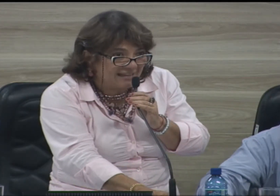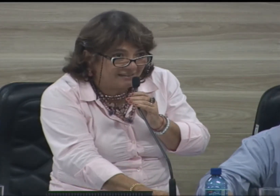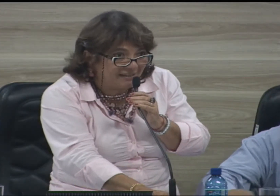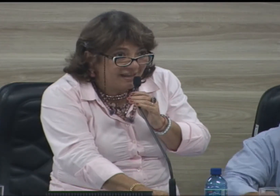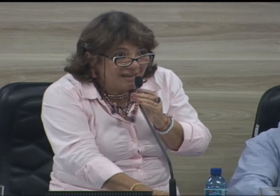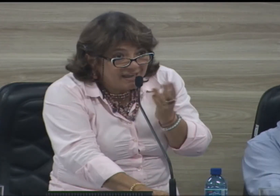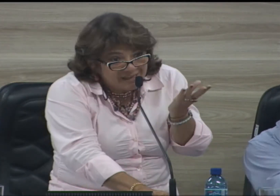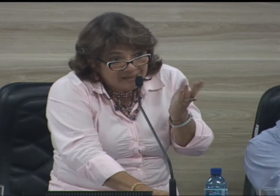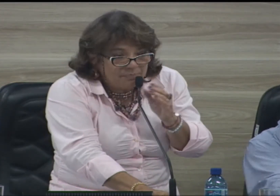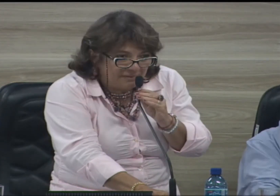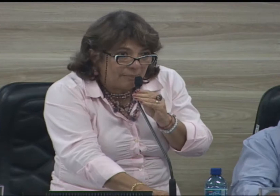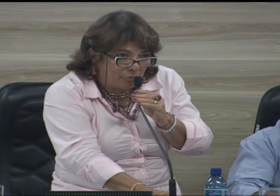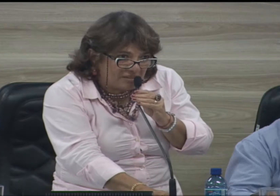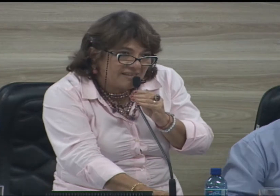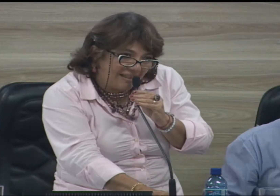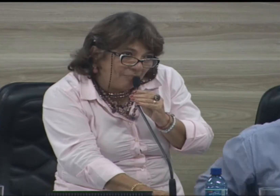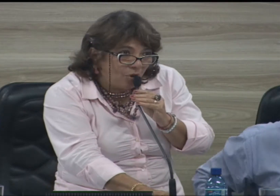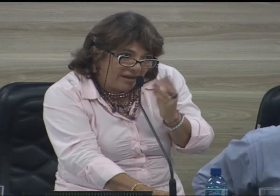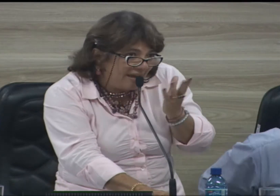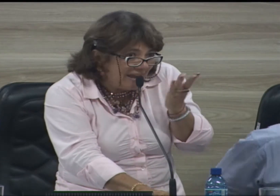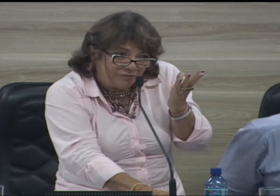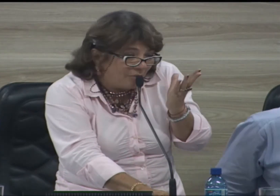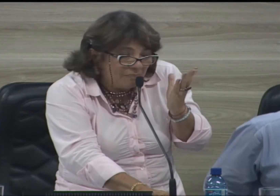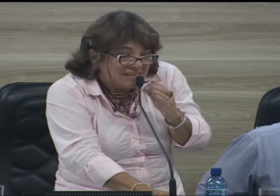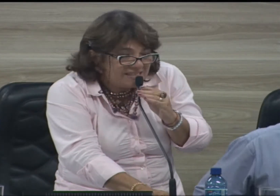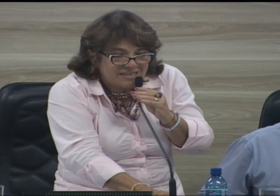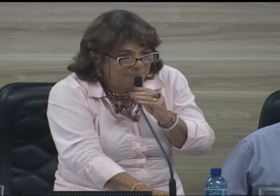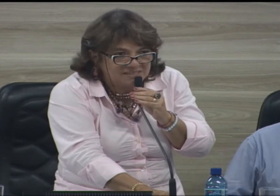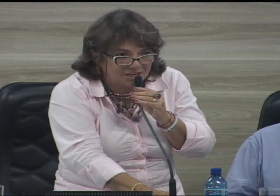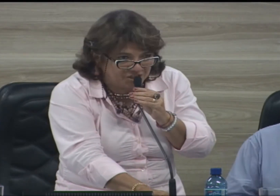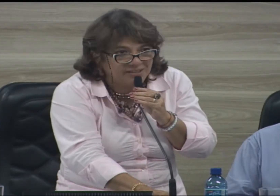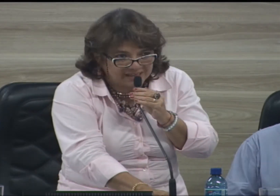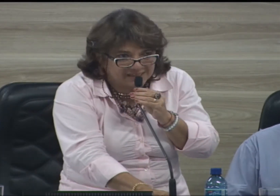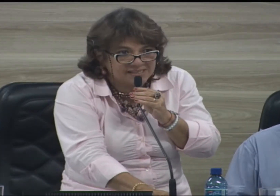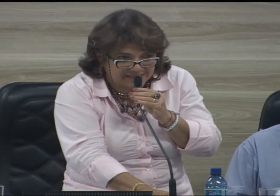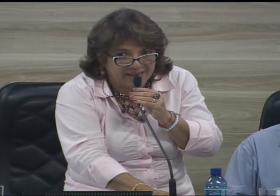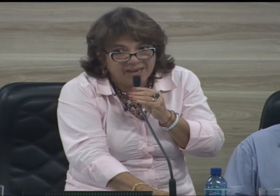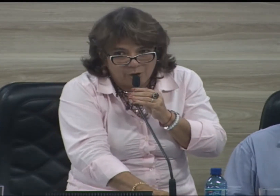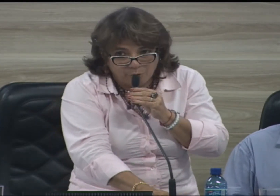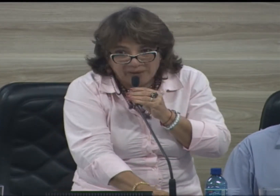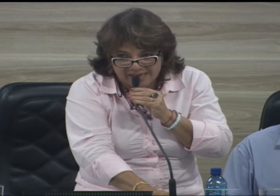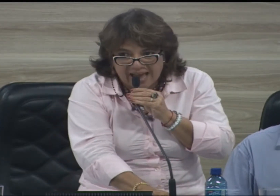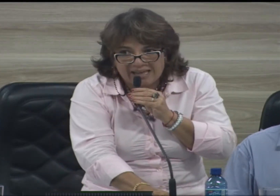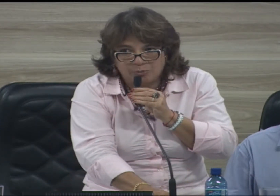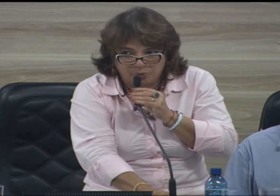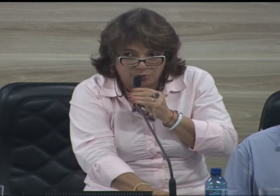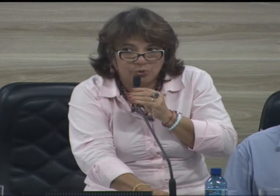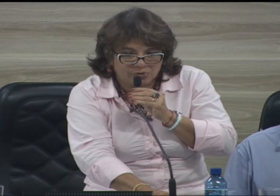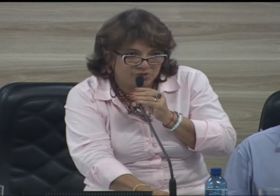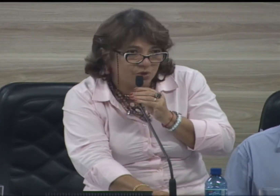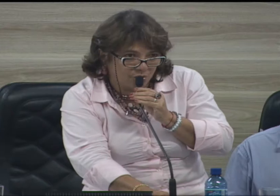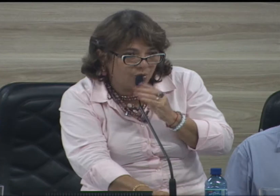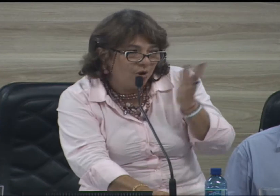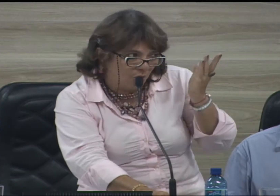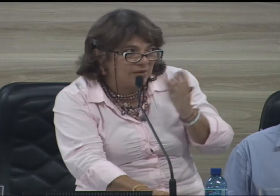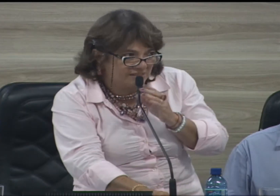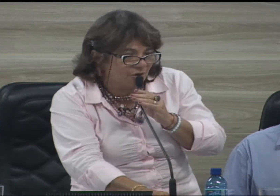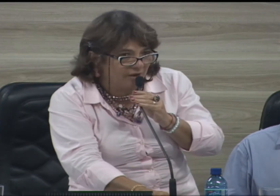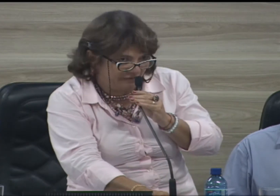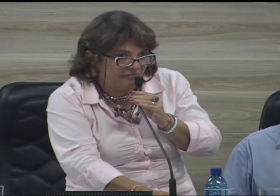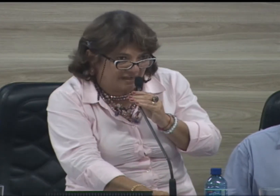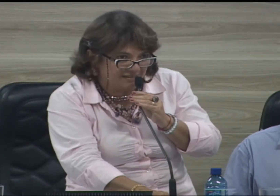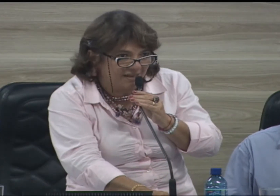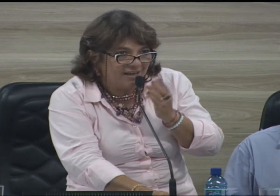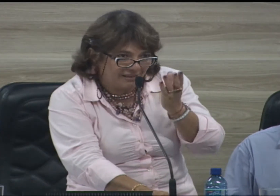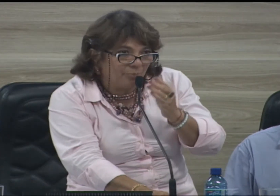cidade e depois que ela morre é a forma mais simples que a gente tem que dizer obrigado por tudo que o senhor ou a